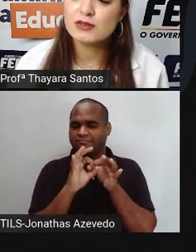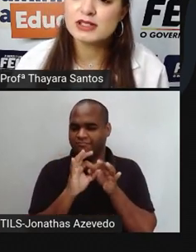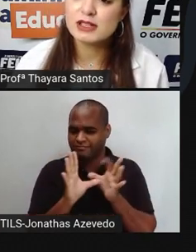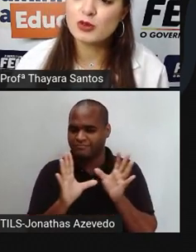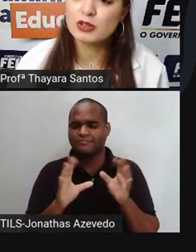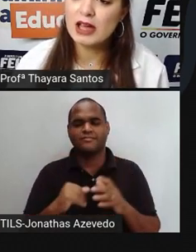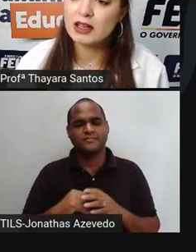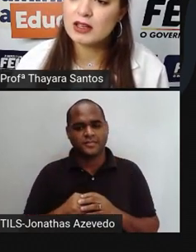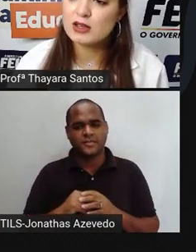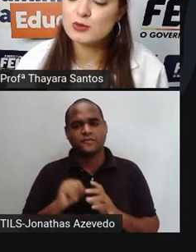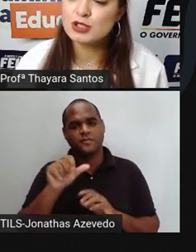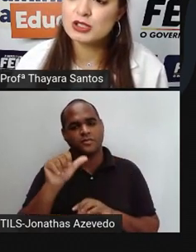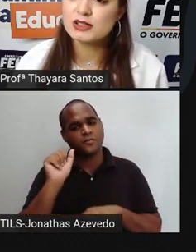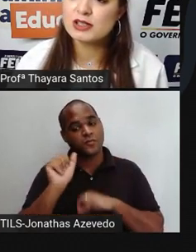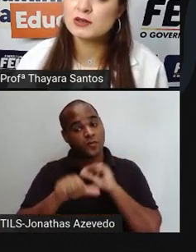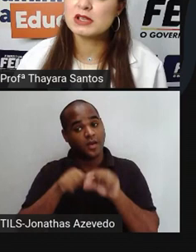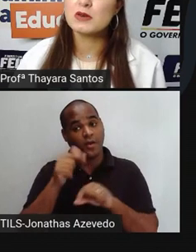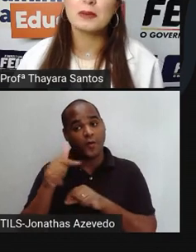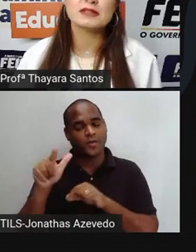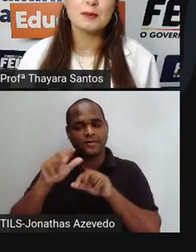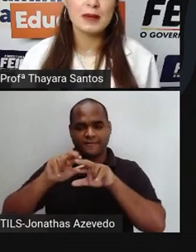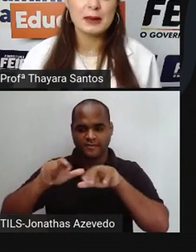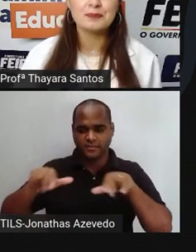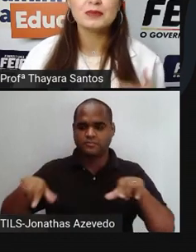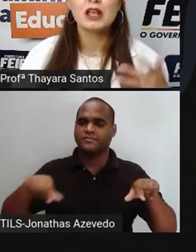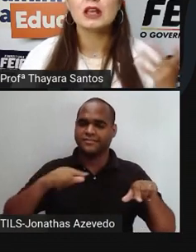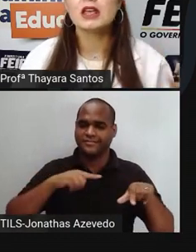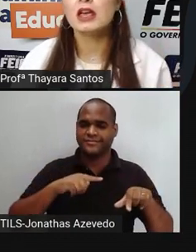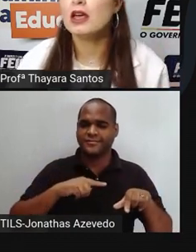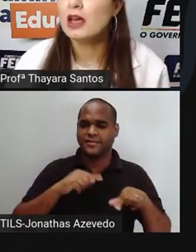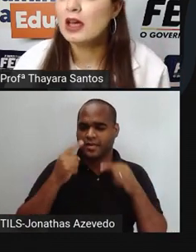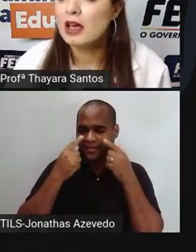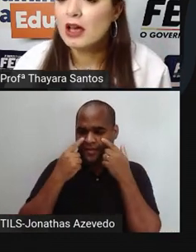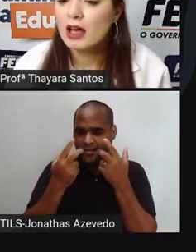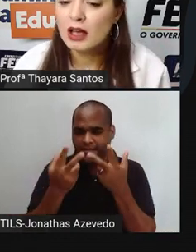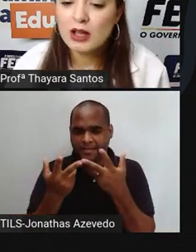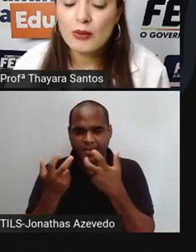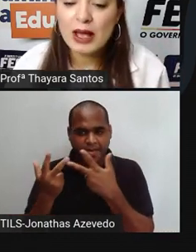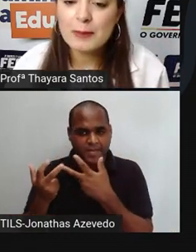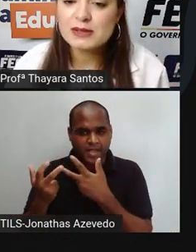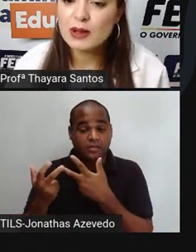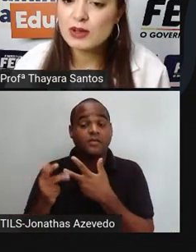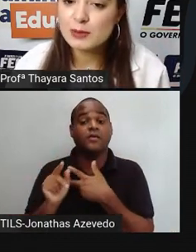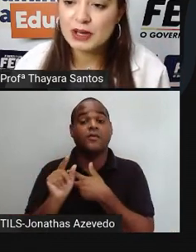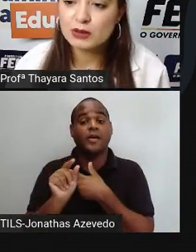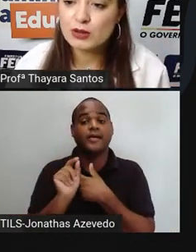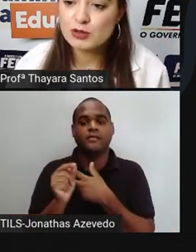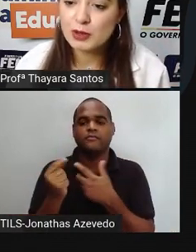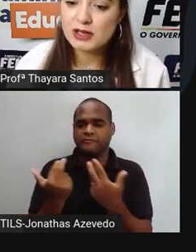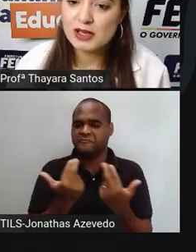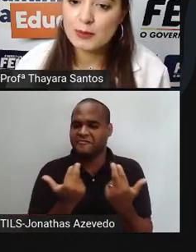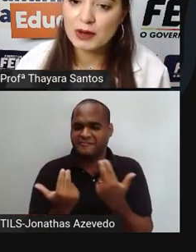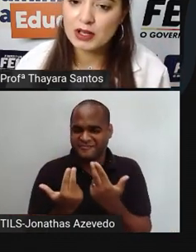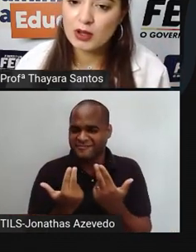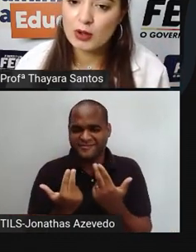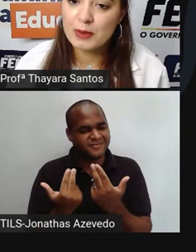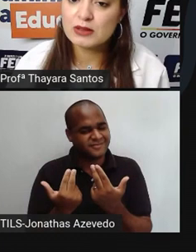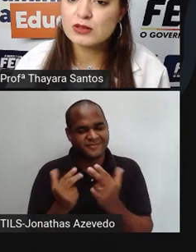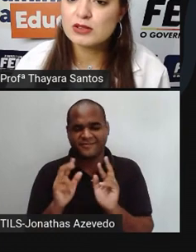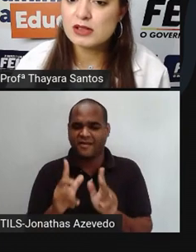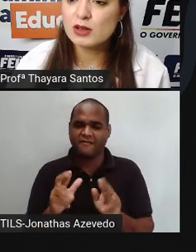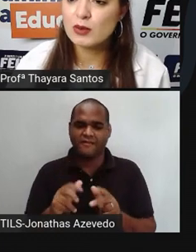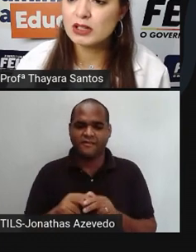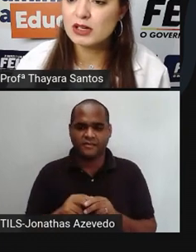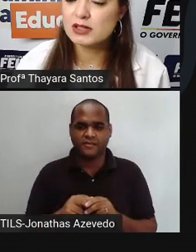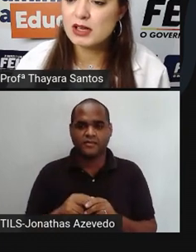E se vocês mudarem aqui as substâncias, vocês vão perceber que não é a mesma coisa para todos. Por exemplo, aqui, em